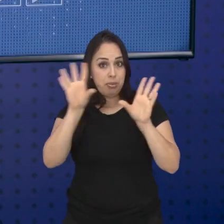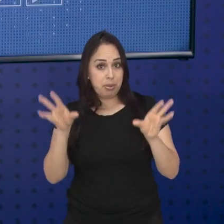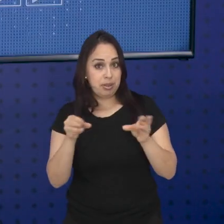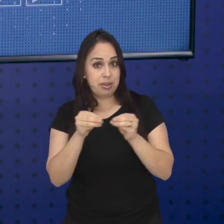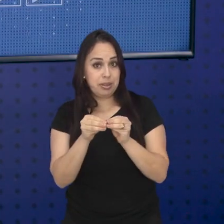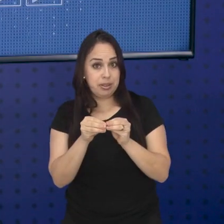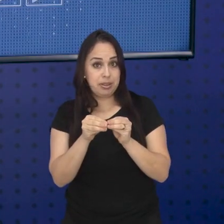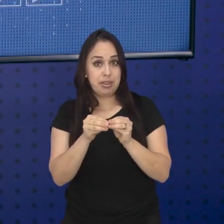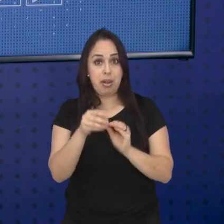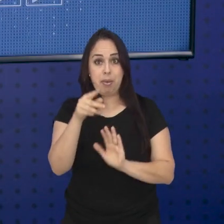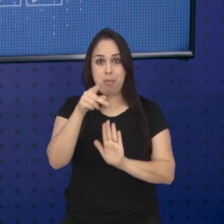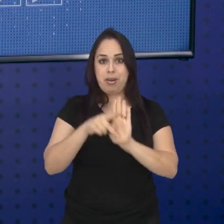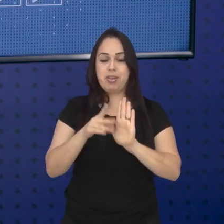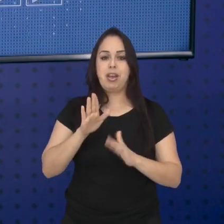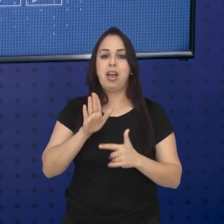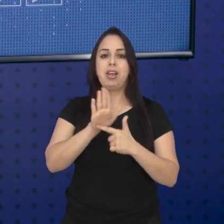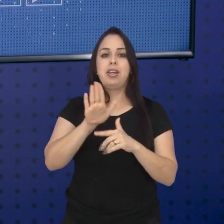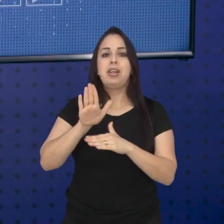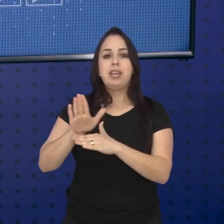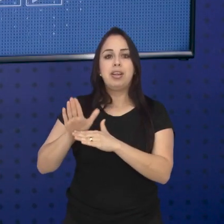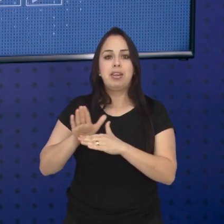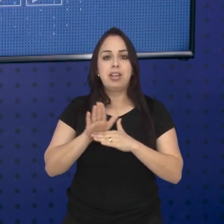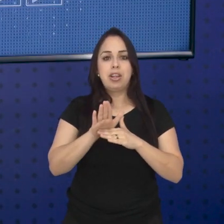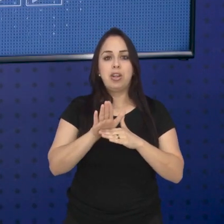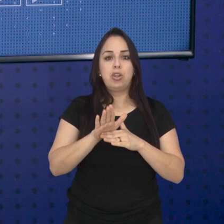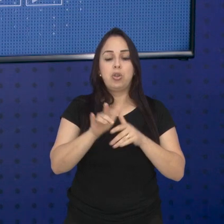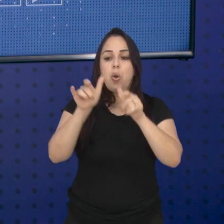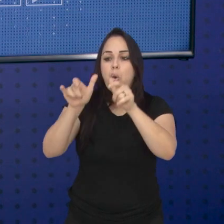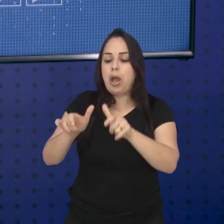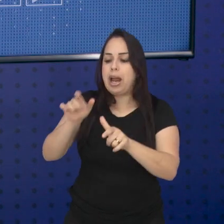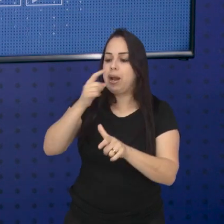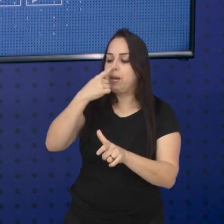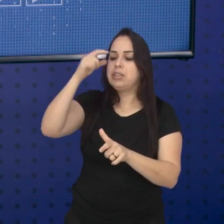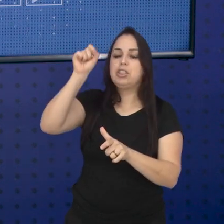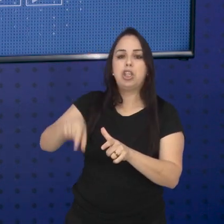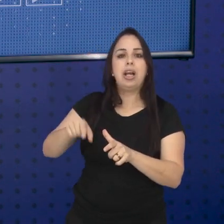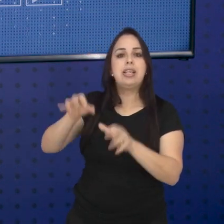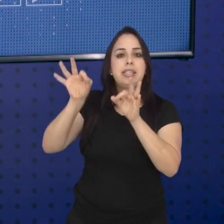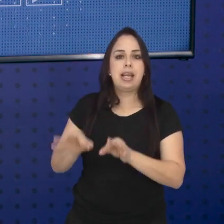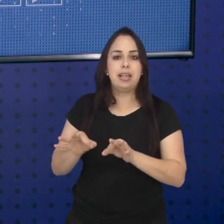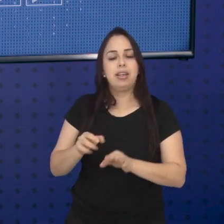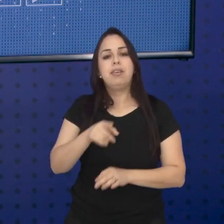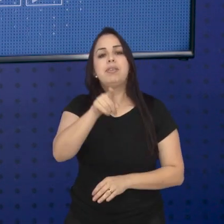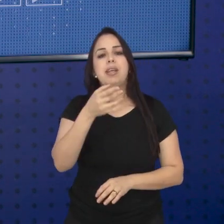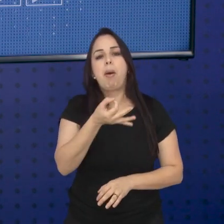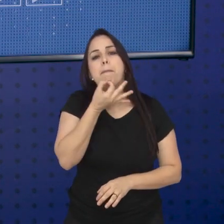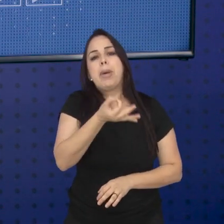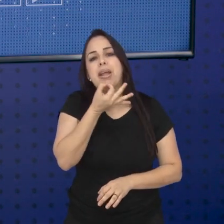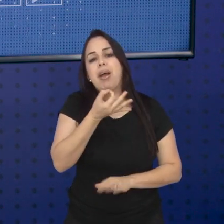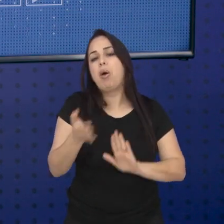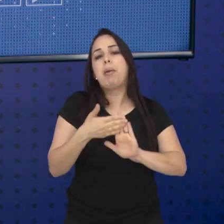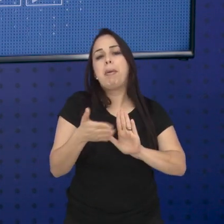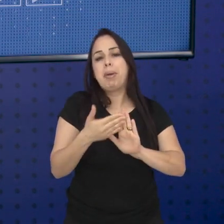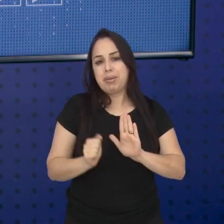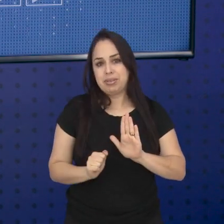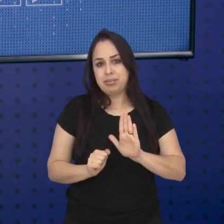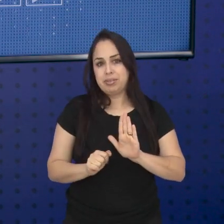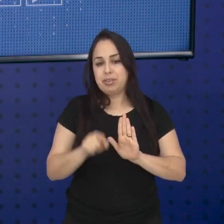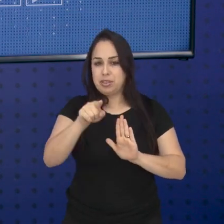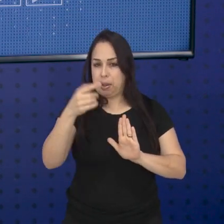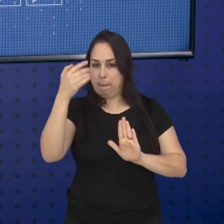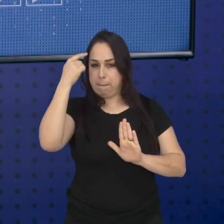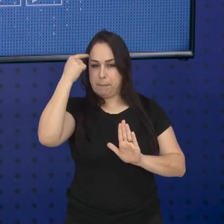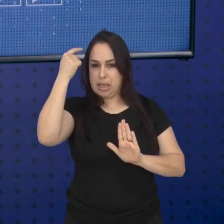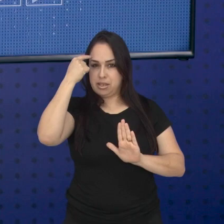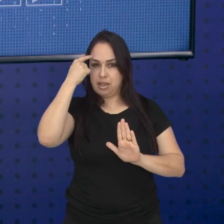De forma resumida, o projeto ajudaria a reforçar o descarte correto de materiais. E você, o que achou dessa proposta?